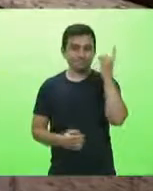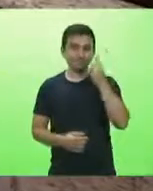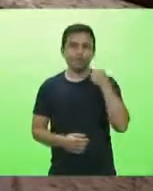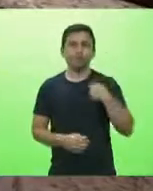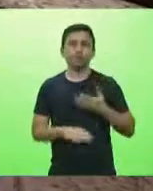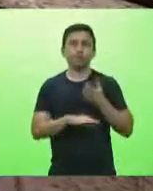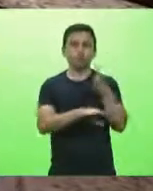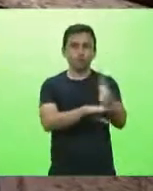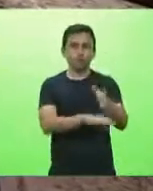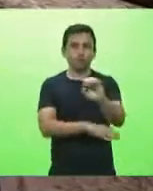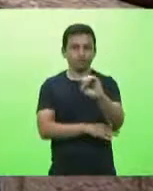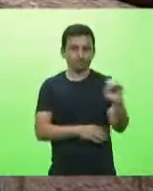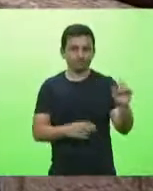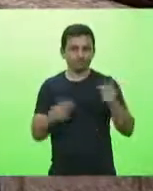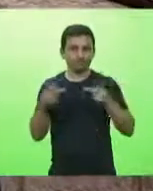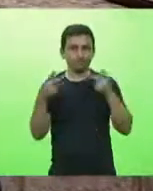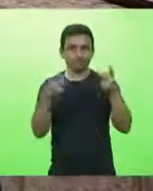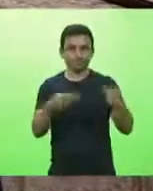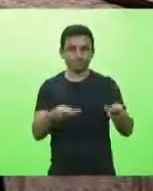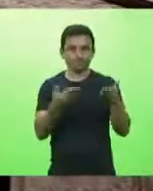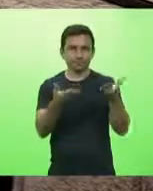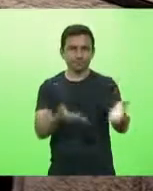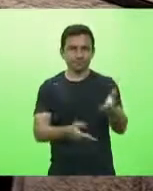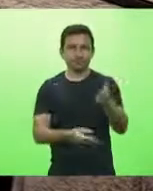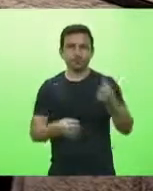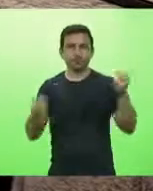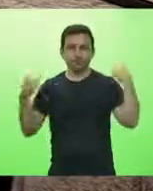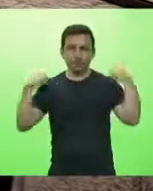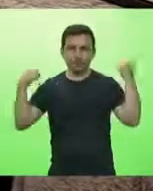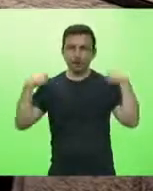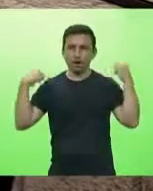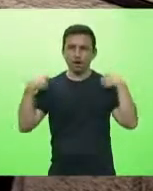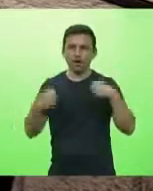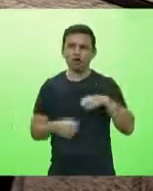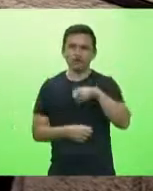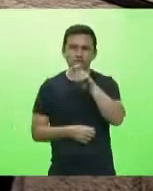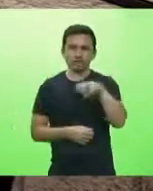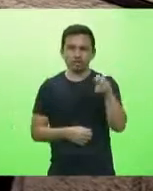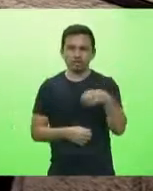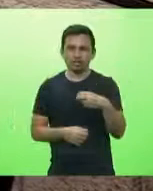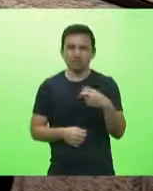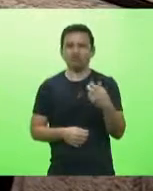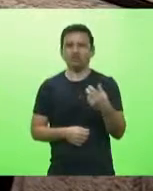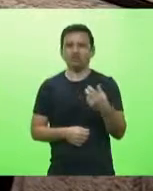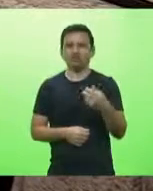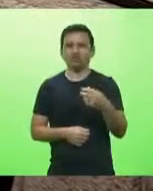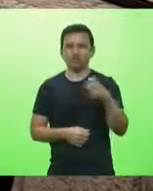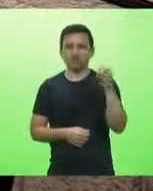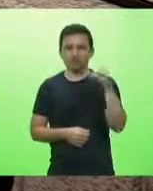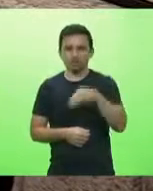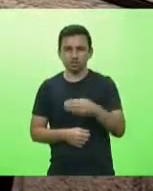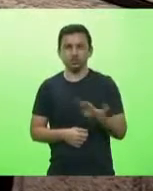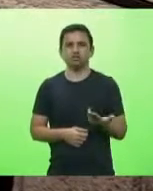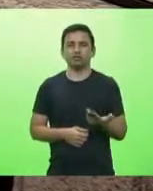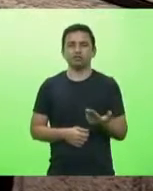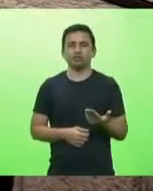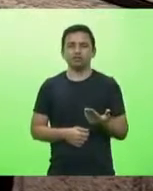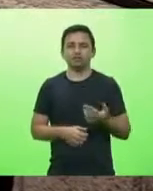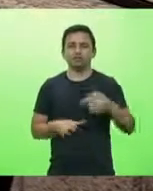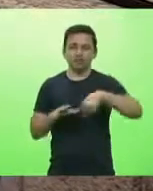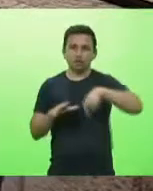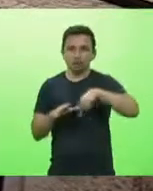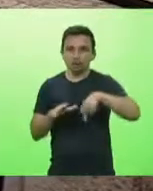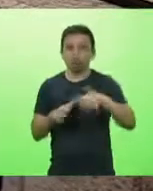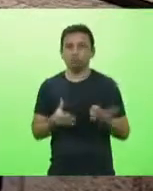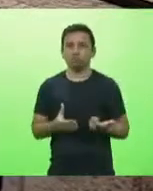visitando Chapecó Xancherê Xaxim Quilombo e vendo a